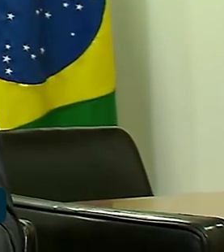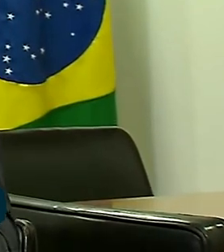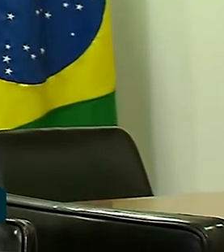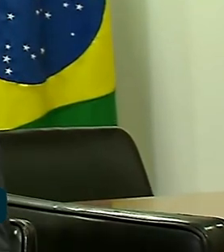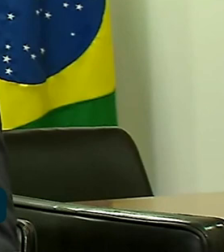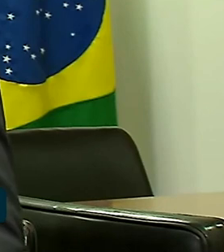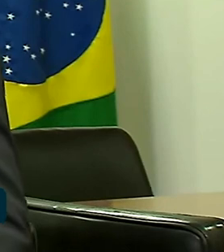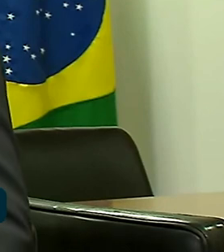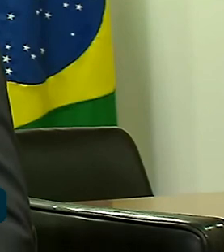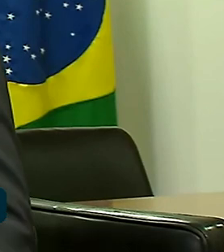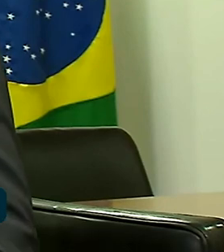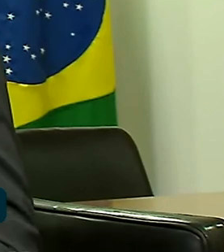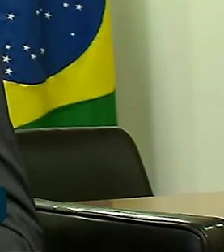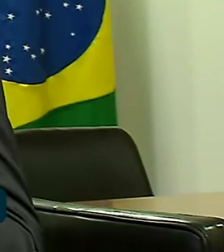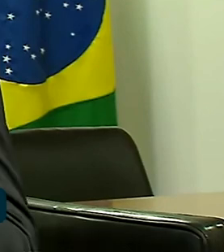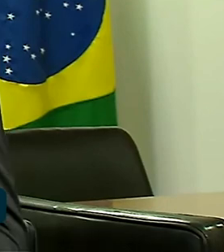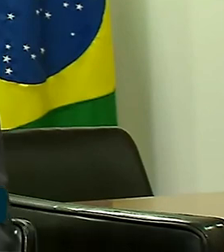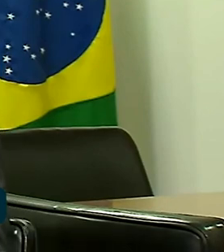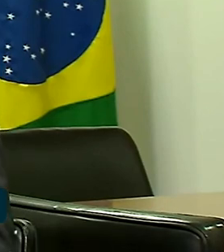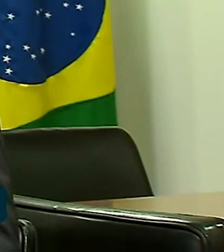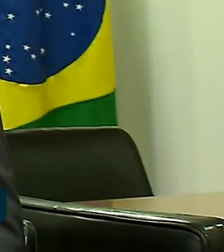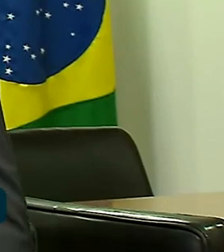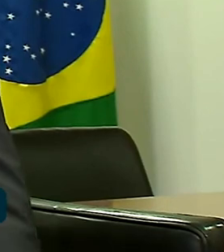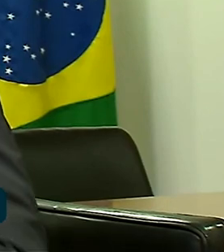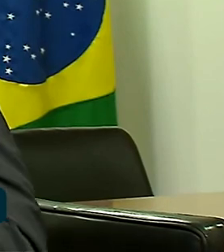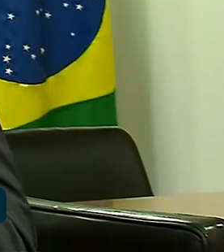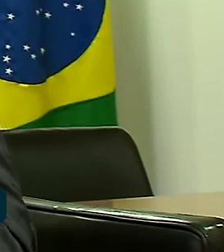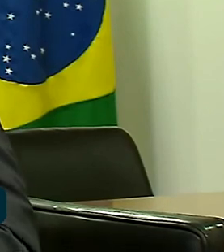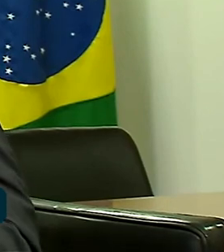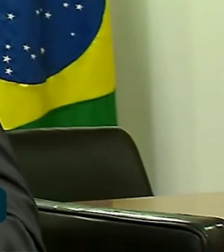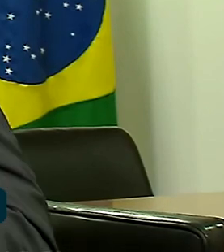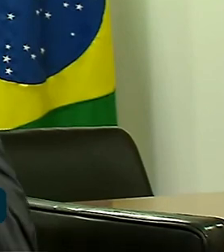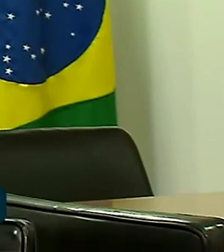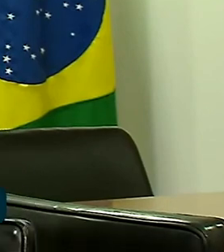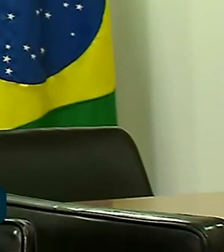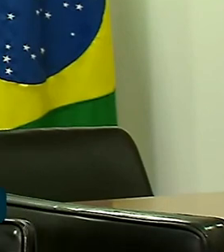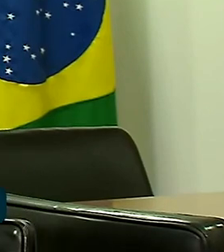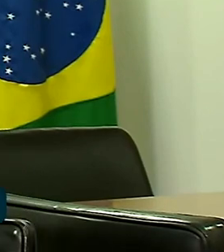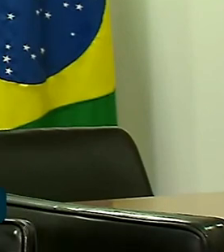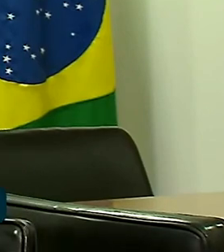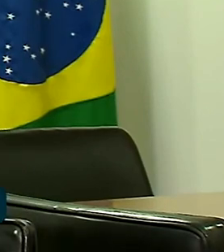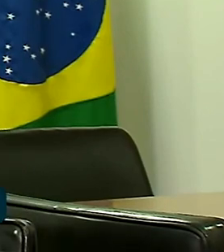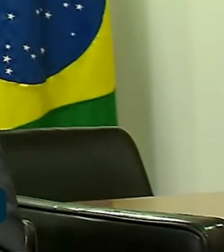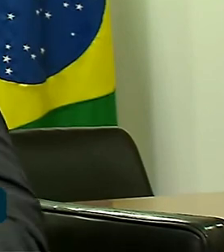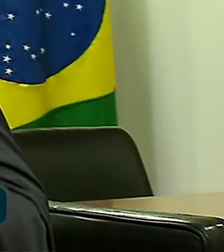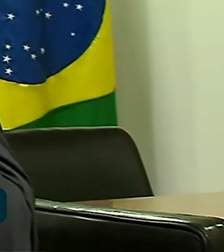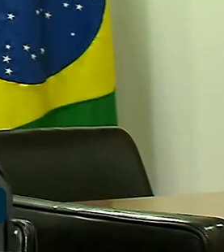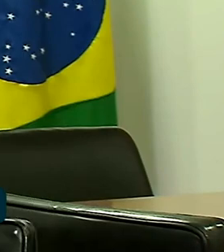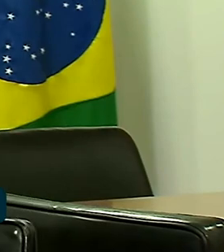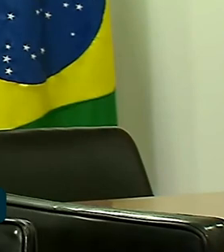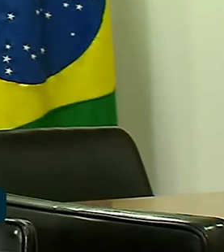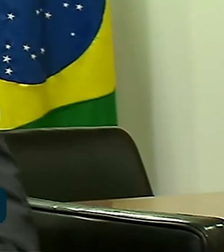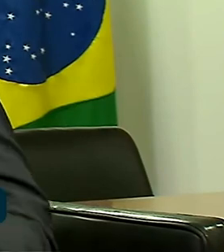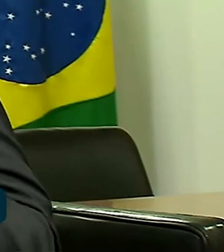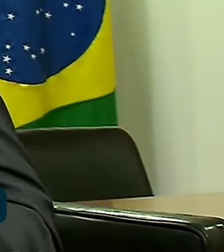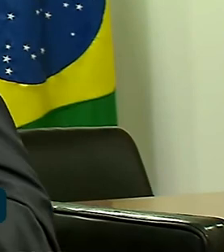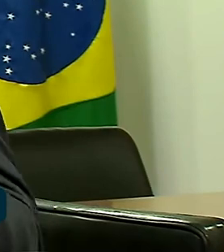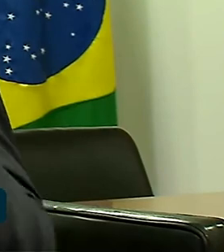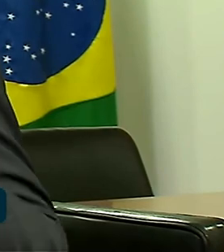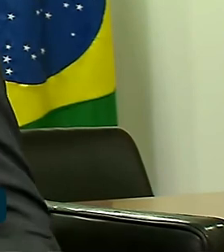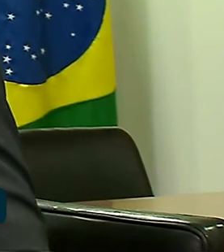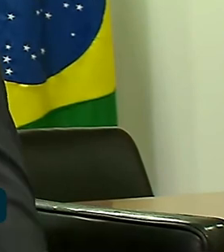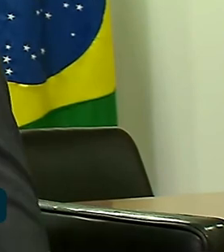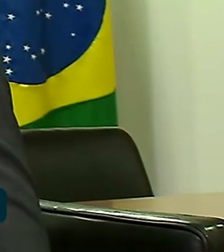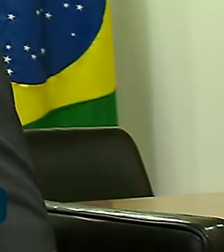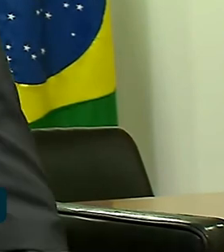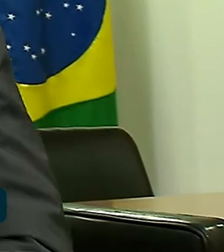CPMI do golpe, que faz a investigação do golpe. Quem propôs a criação da CPMI queria criar na CPMI um